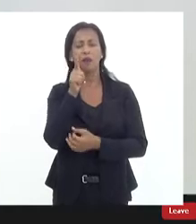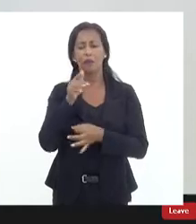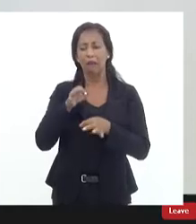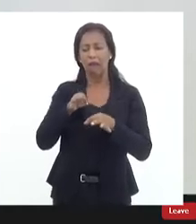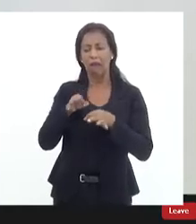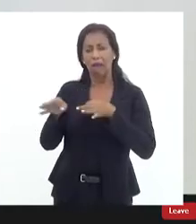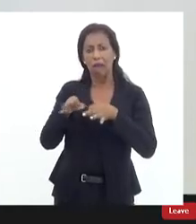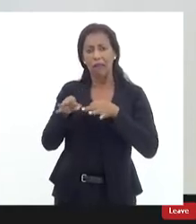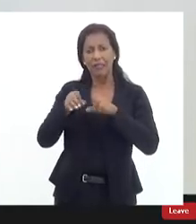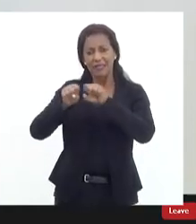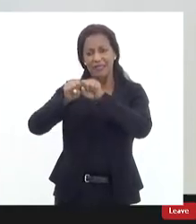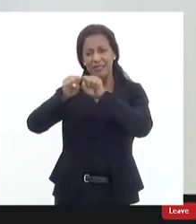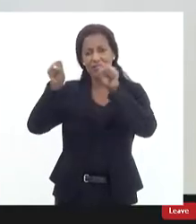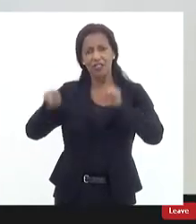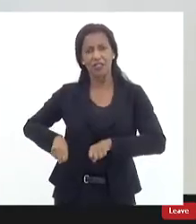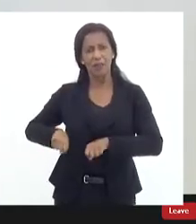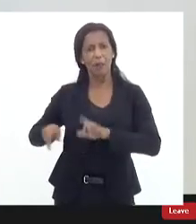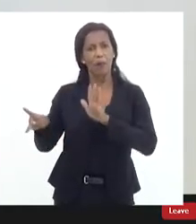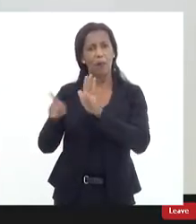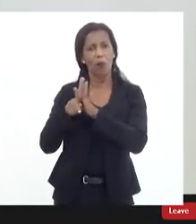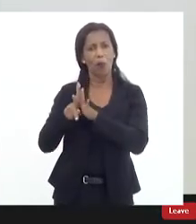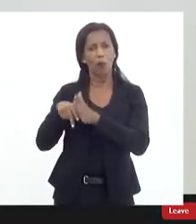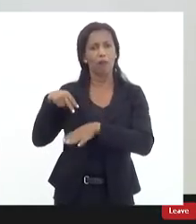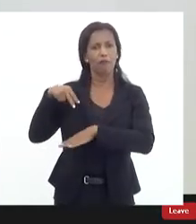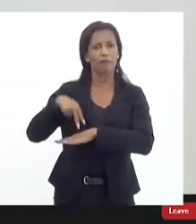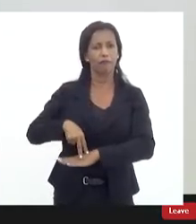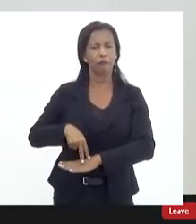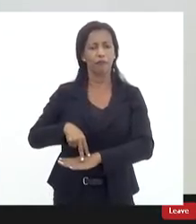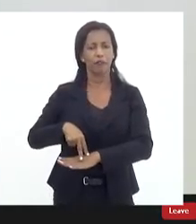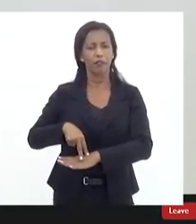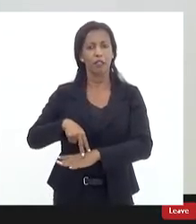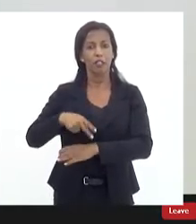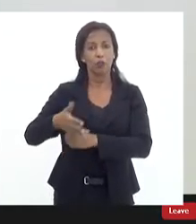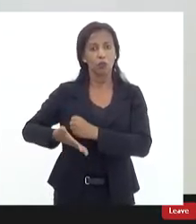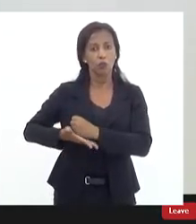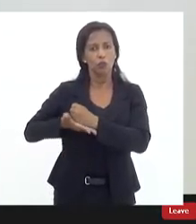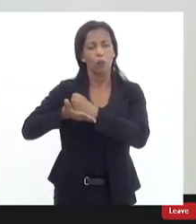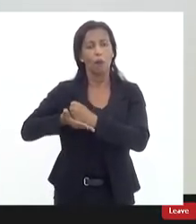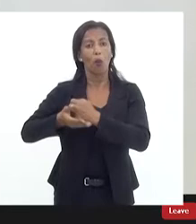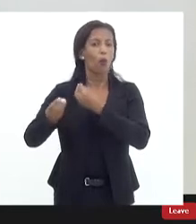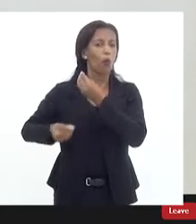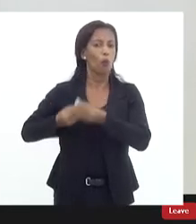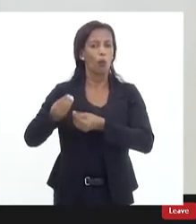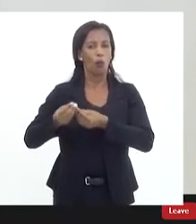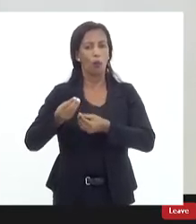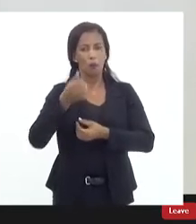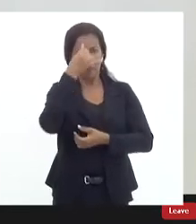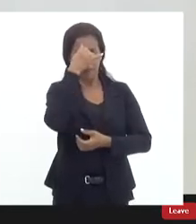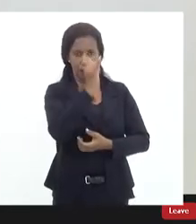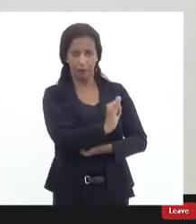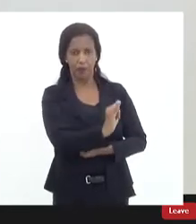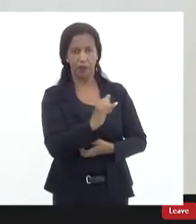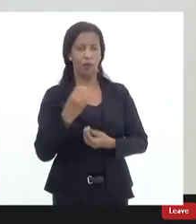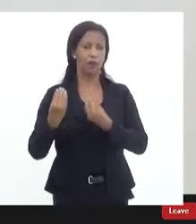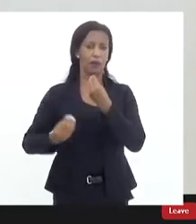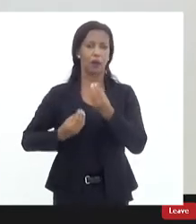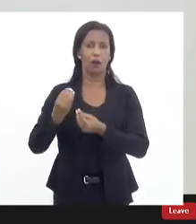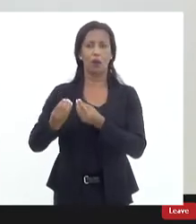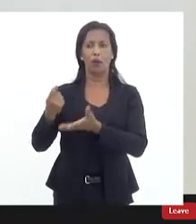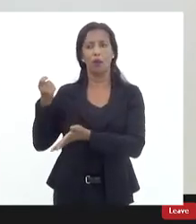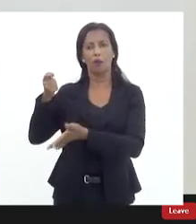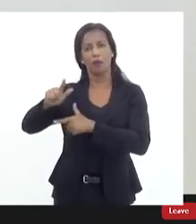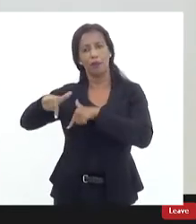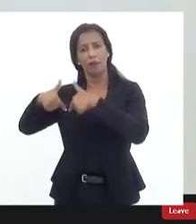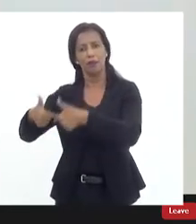sistêmicas sólidas e sustentáveis tanto na prevenção quanto na repressão